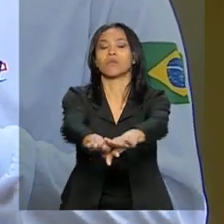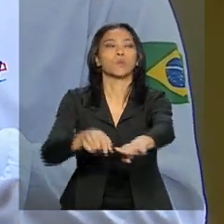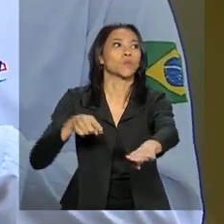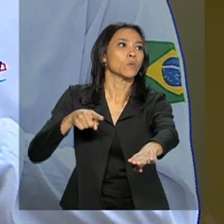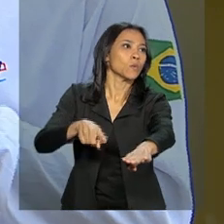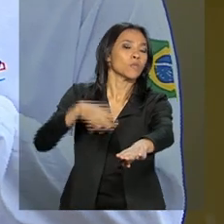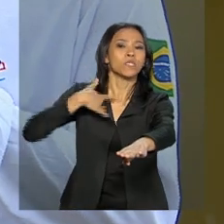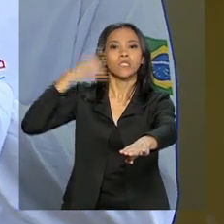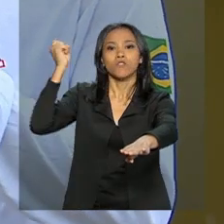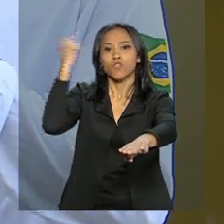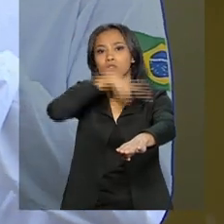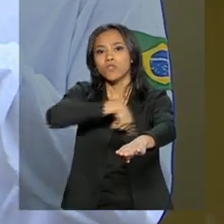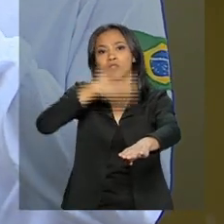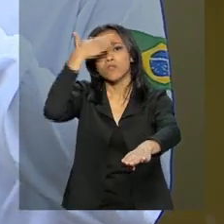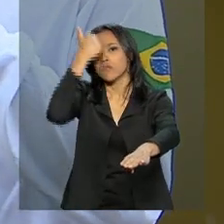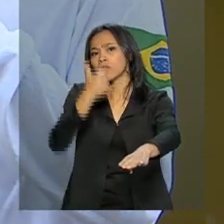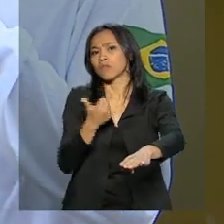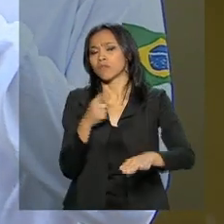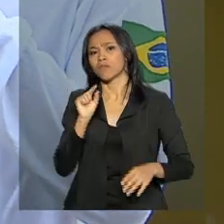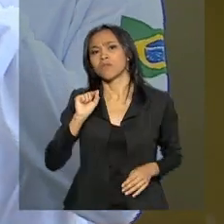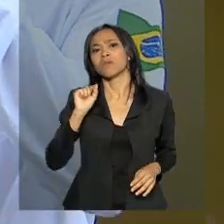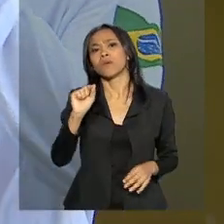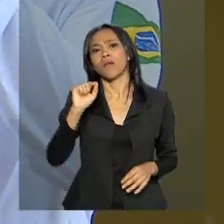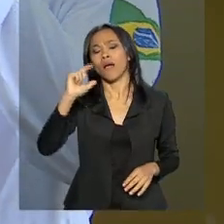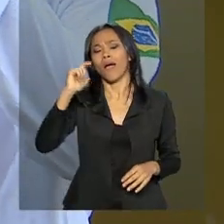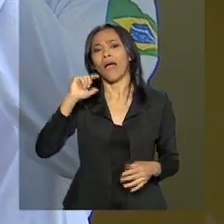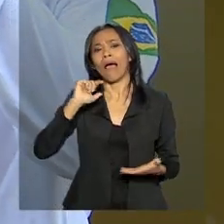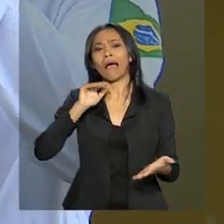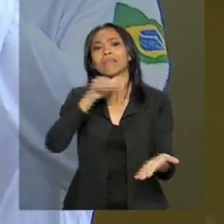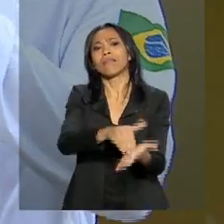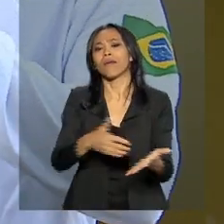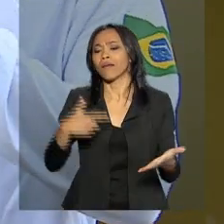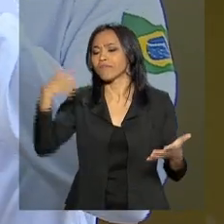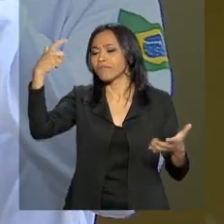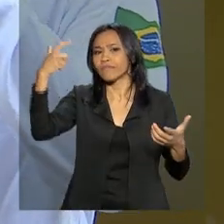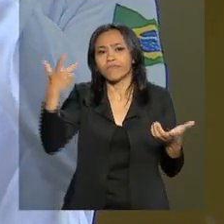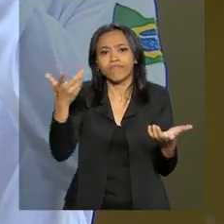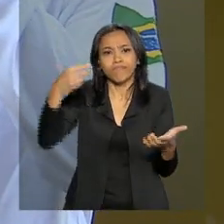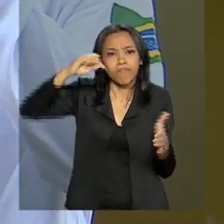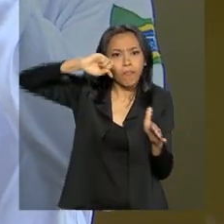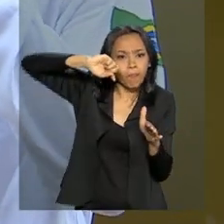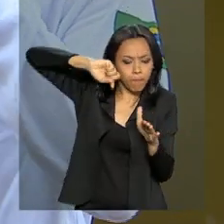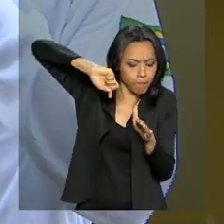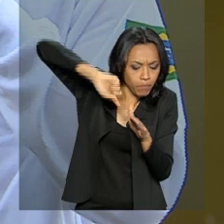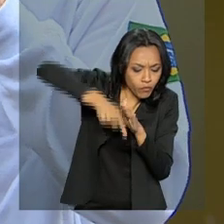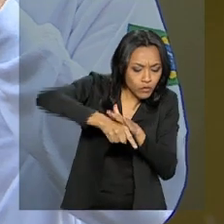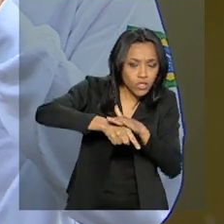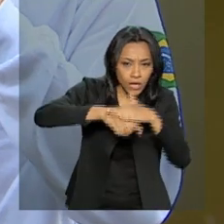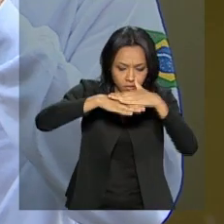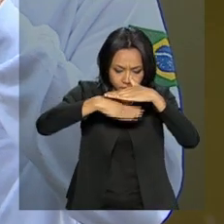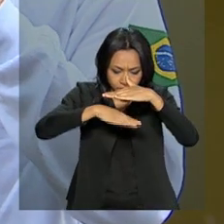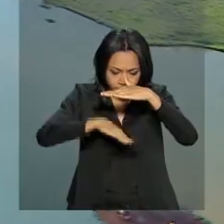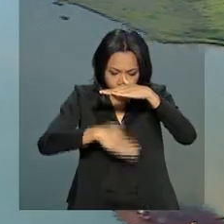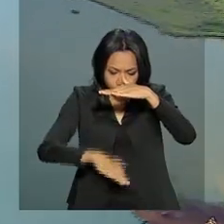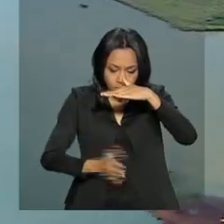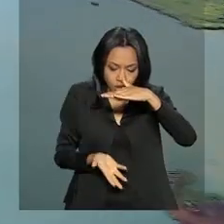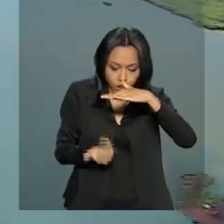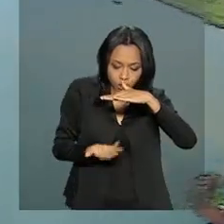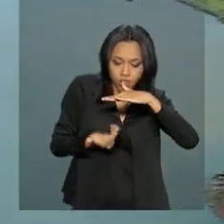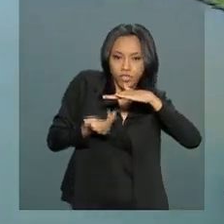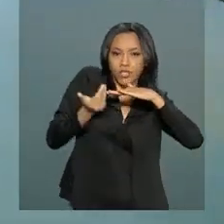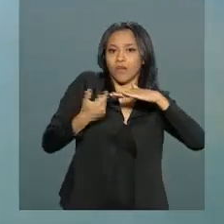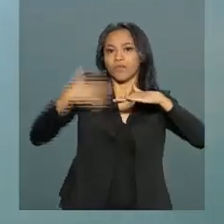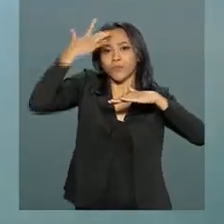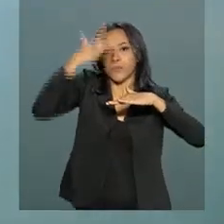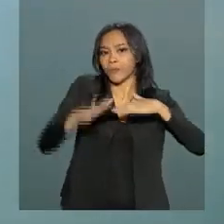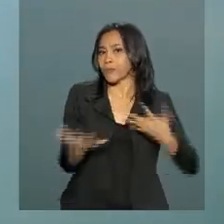muito grande de saber até qual camada, até qual profundidade o rejeito deve ser retirado. A execução